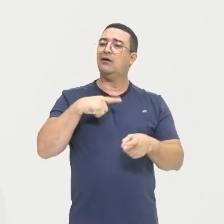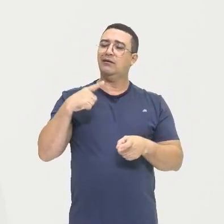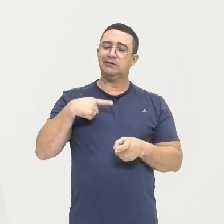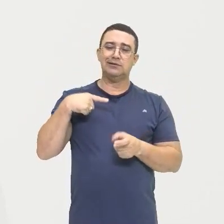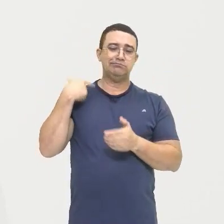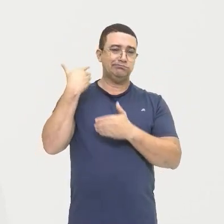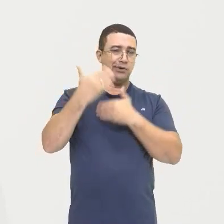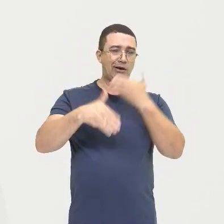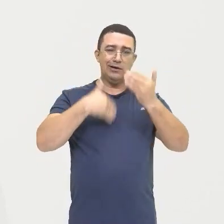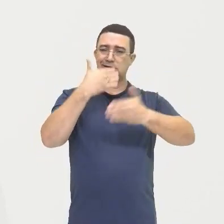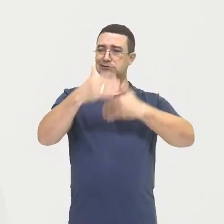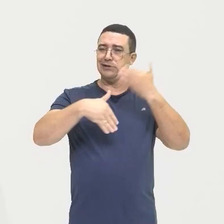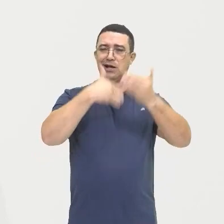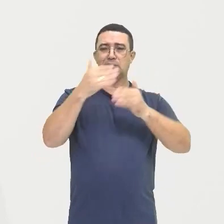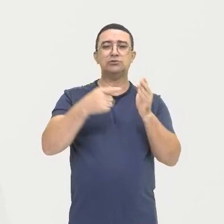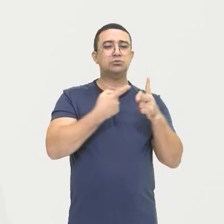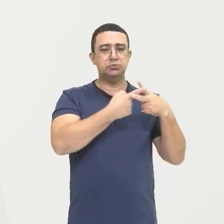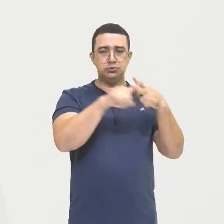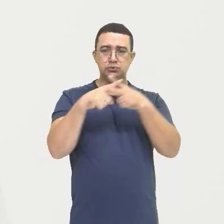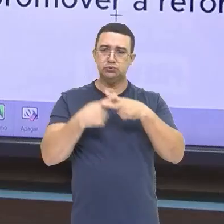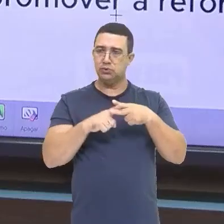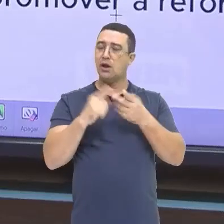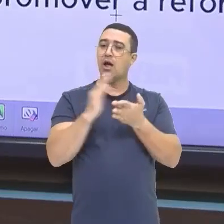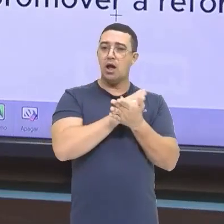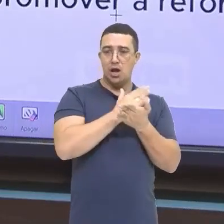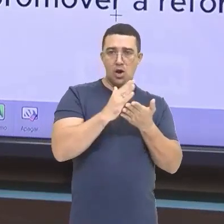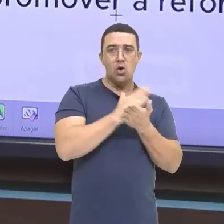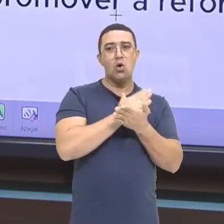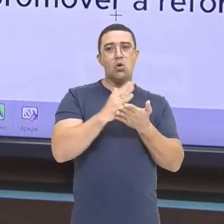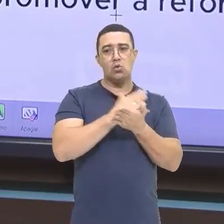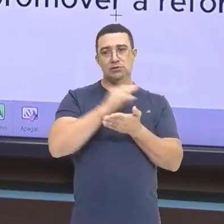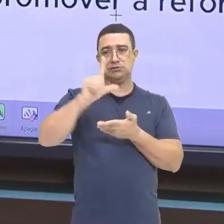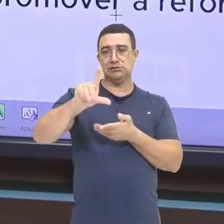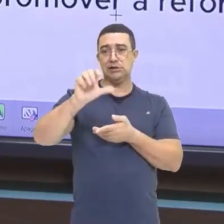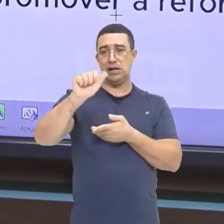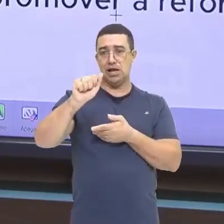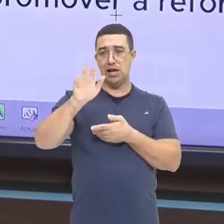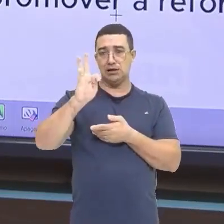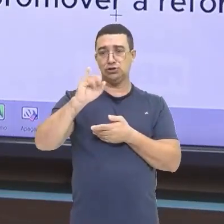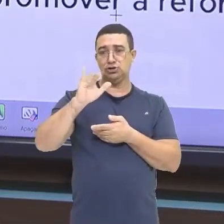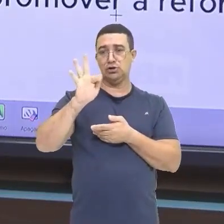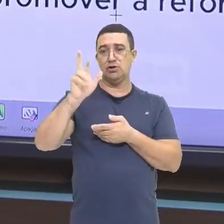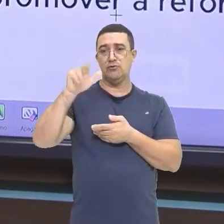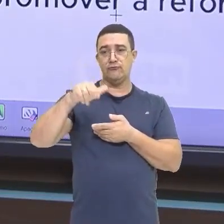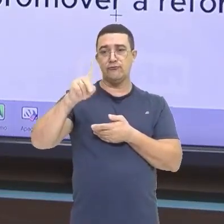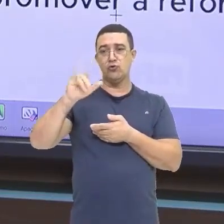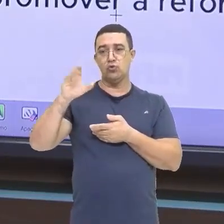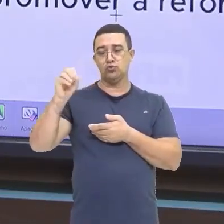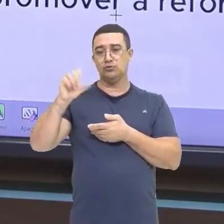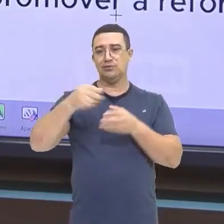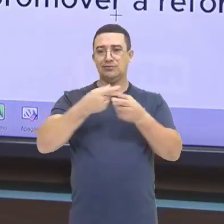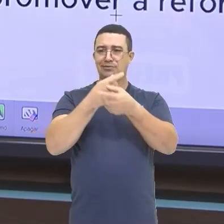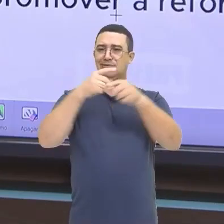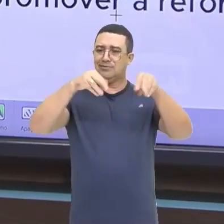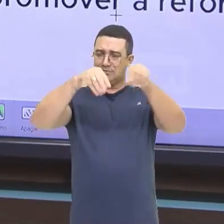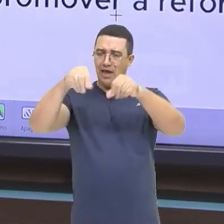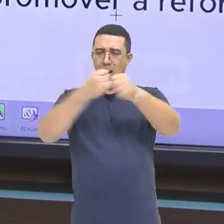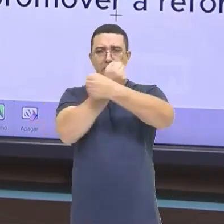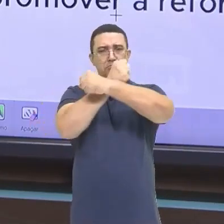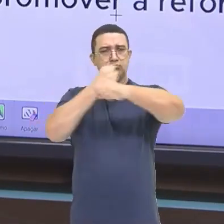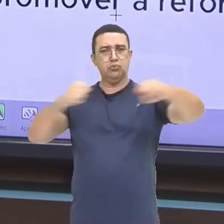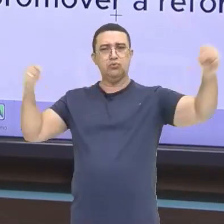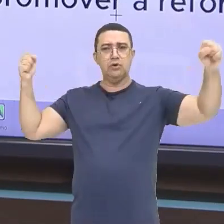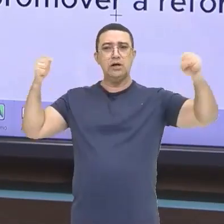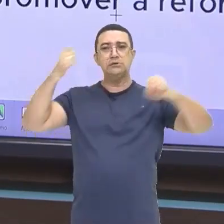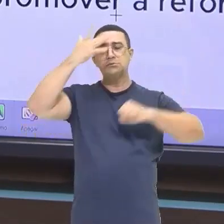mecanização Do campo Nesses latifúndios O que acabou Ali Que Fizesse com que Esses trabalhadores Saíssem